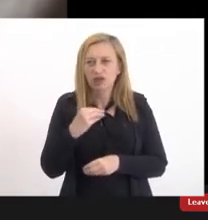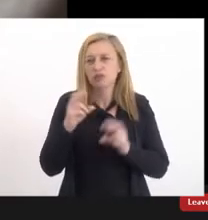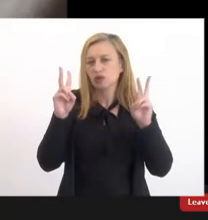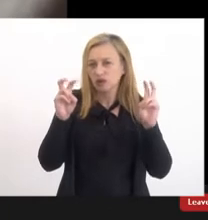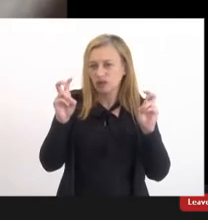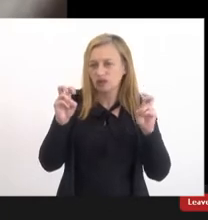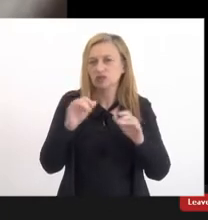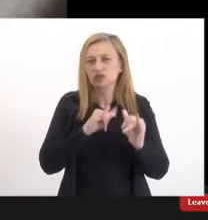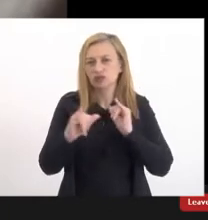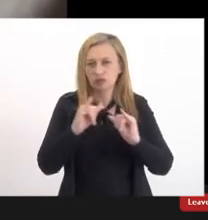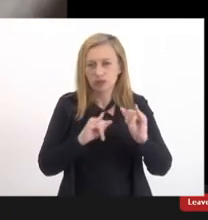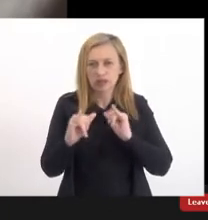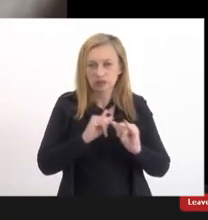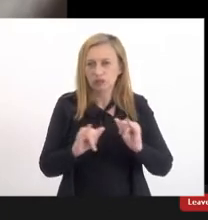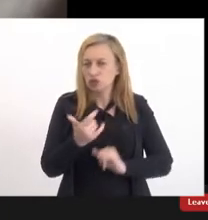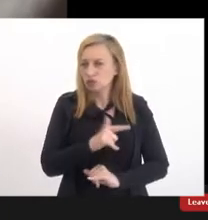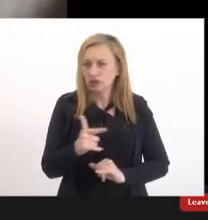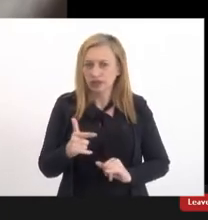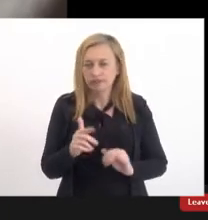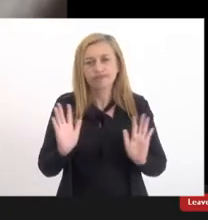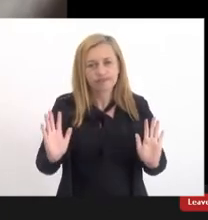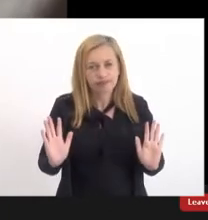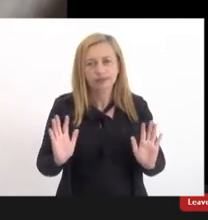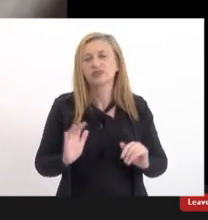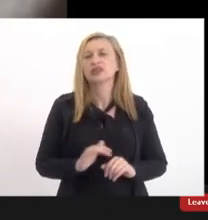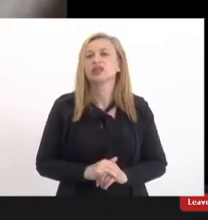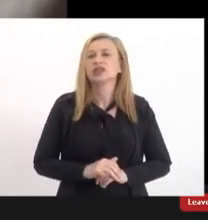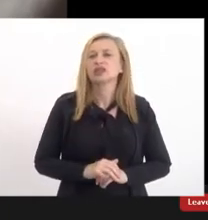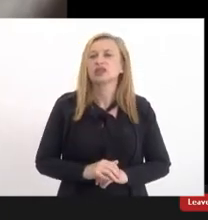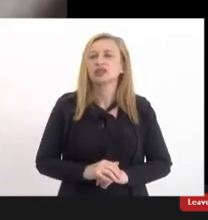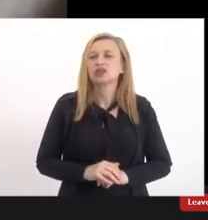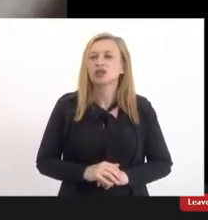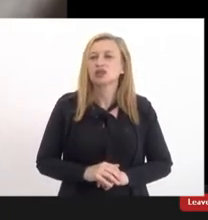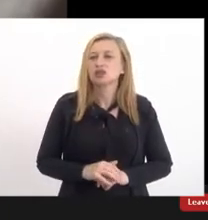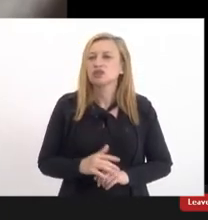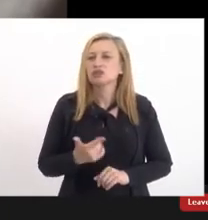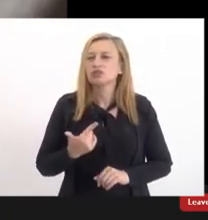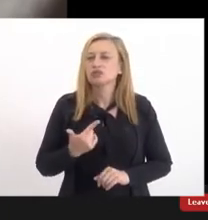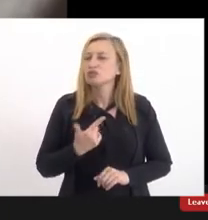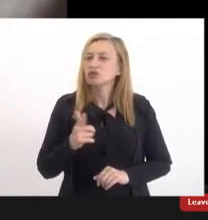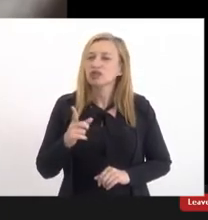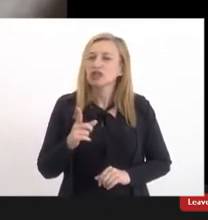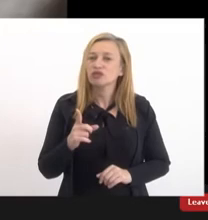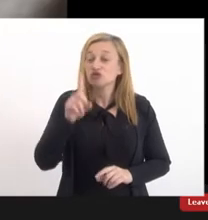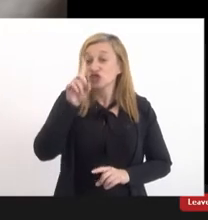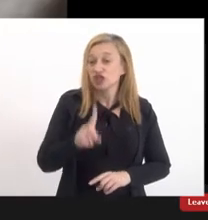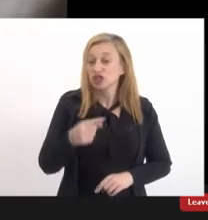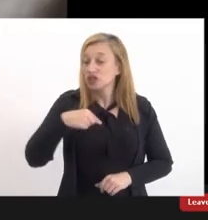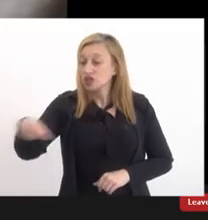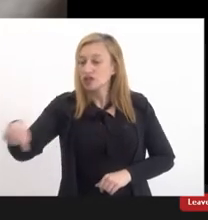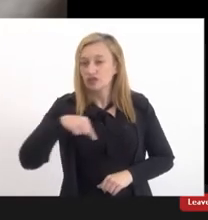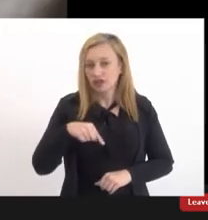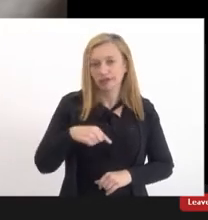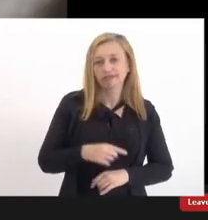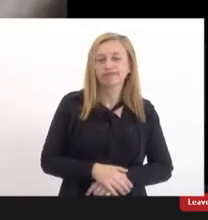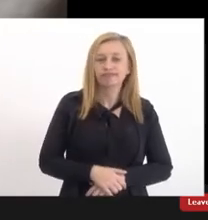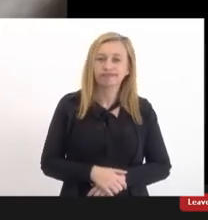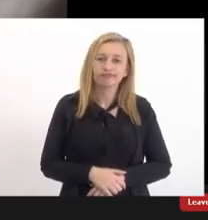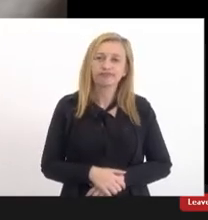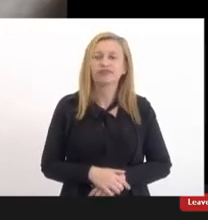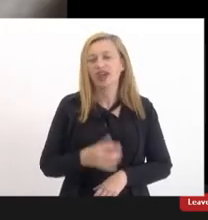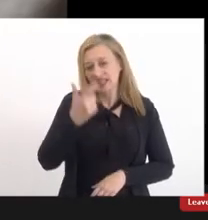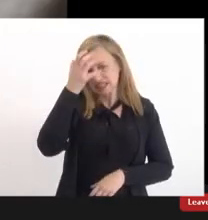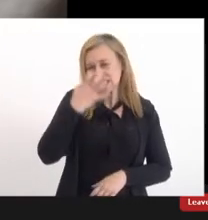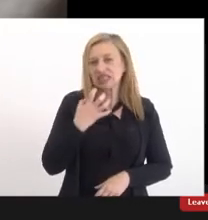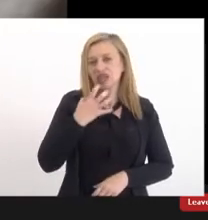questão da informação elas não tem o direito de ir e vir é muito